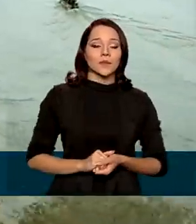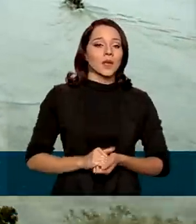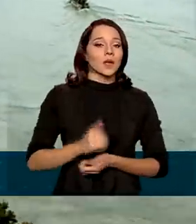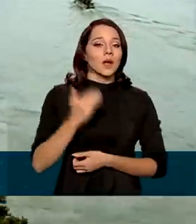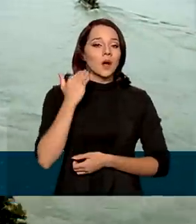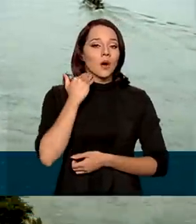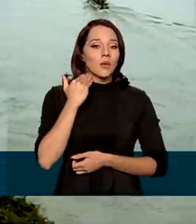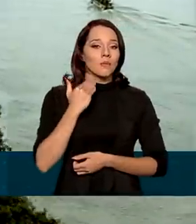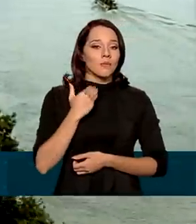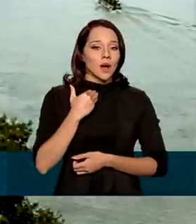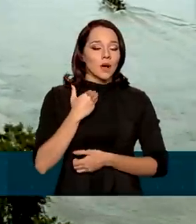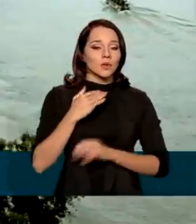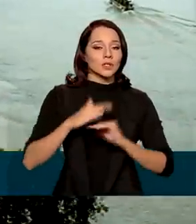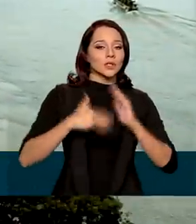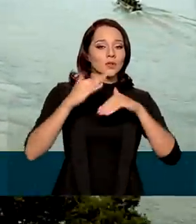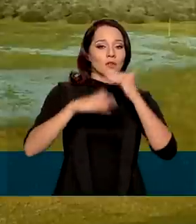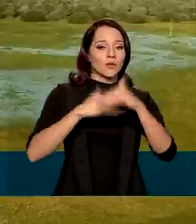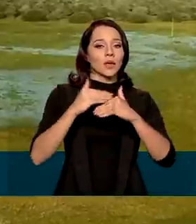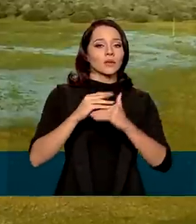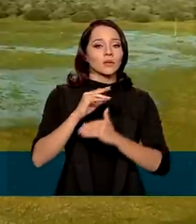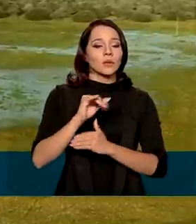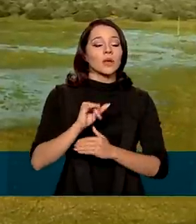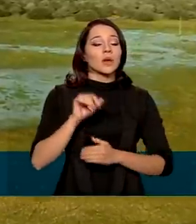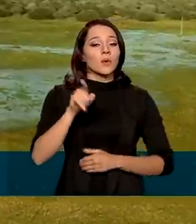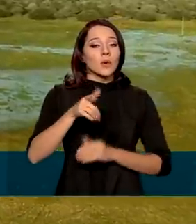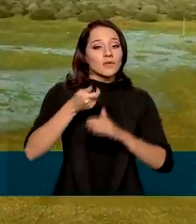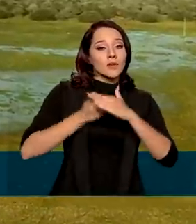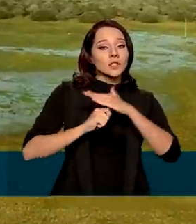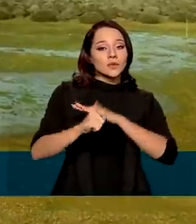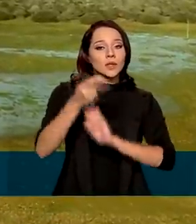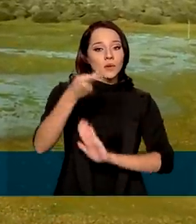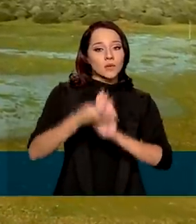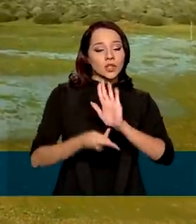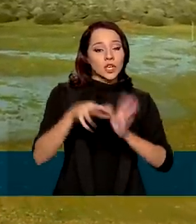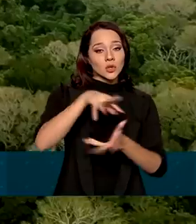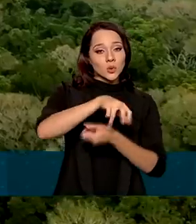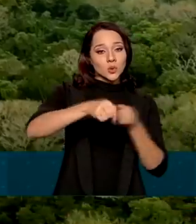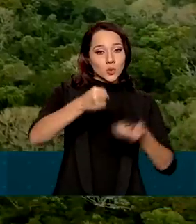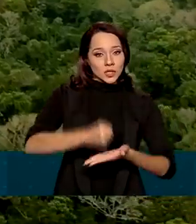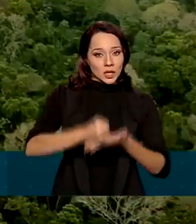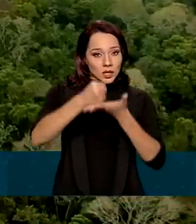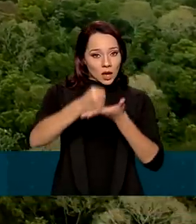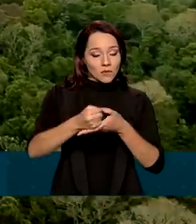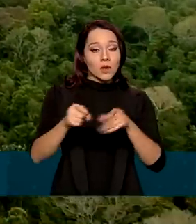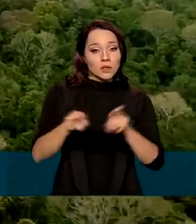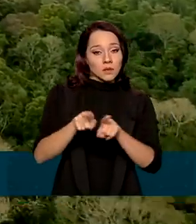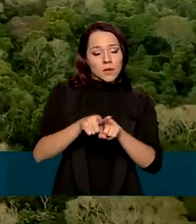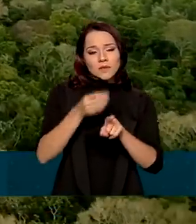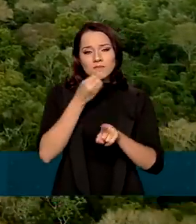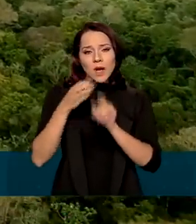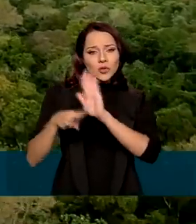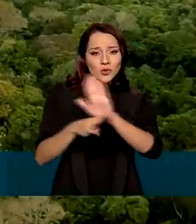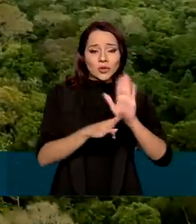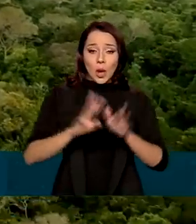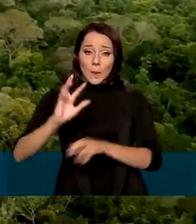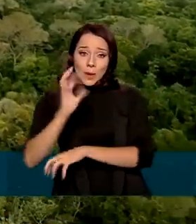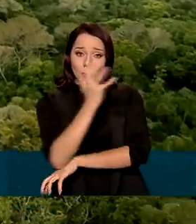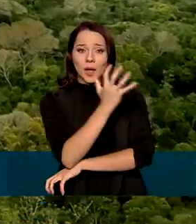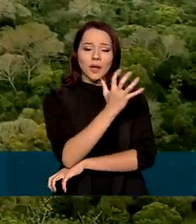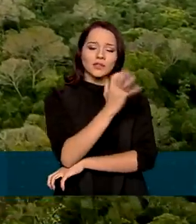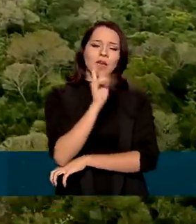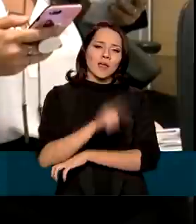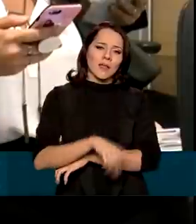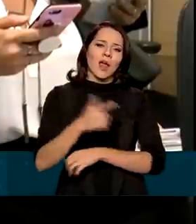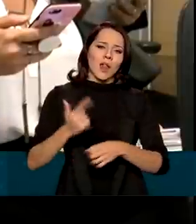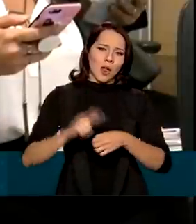Interamericano de Desenvolvimento, o investimento em projetos sustentáveis, além de fazer bem ao meio ambiente, é